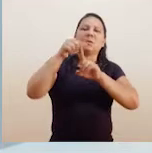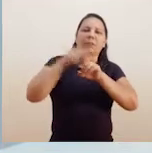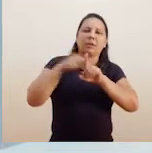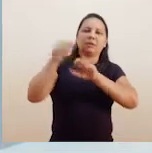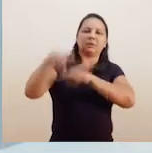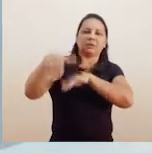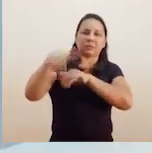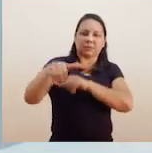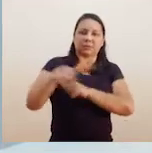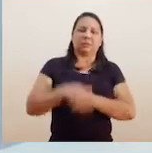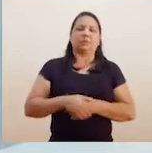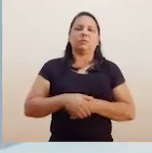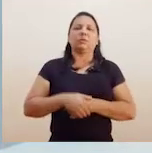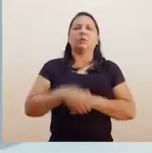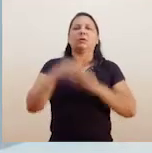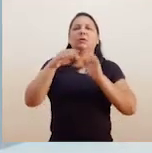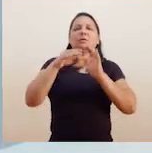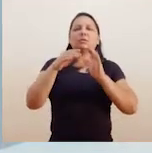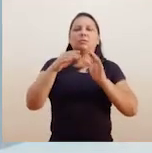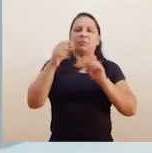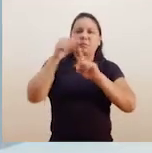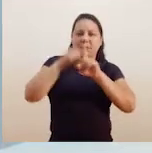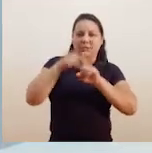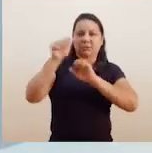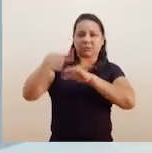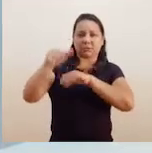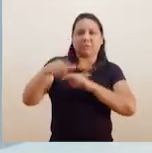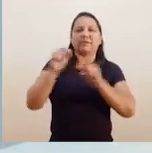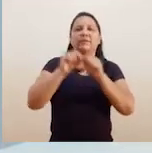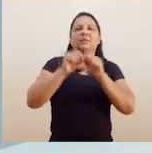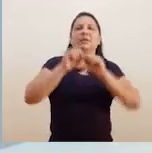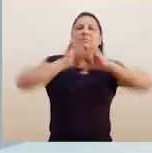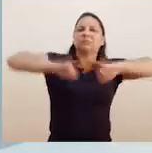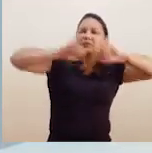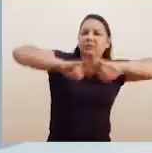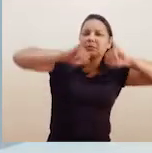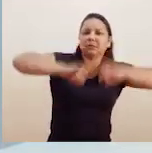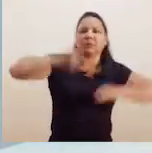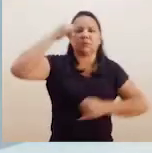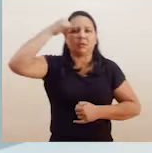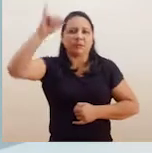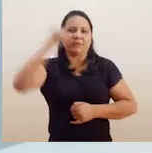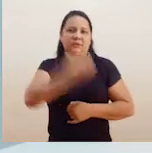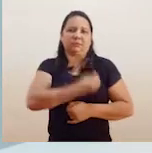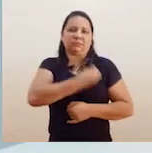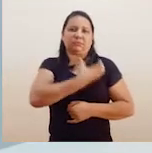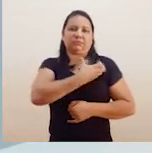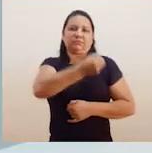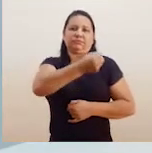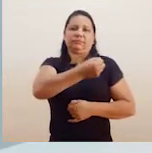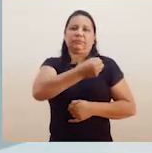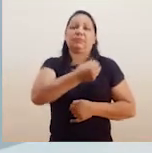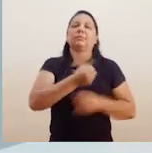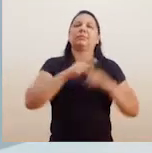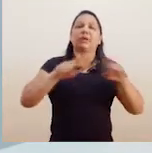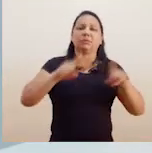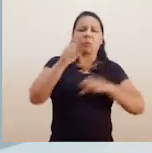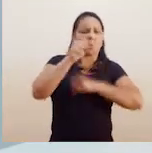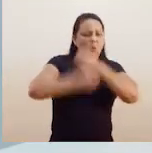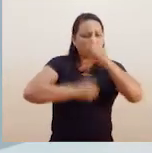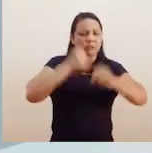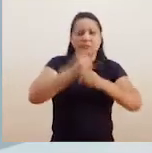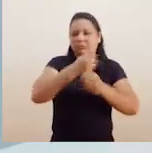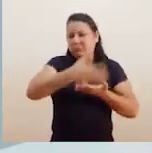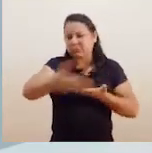Inicia hoje o mês de setembro. Neste mês, ocorrem campanhas do setembro amarelo para prevenção ao suicídio.